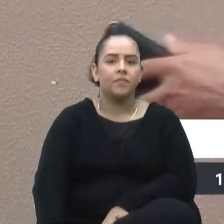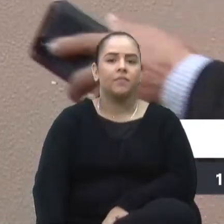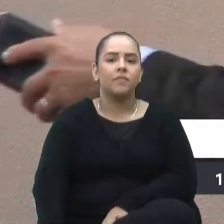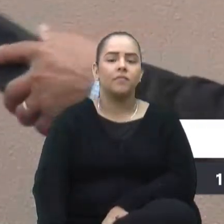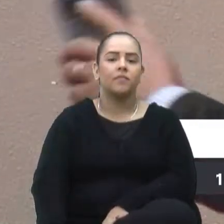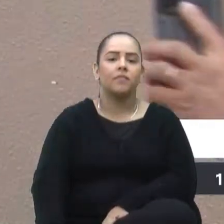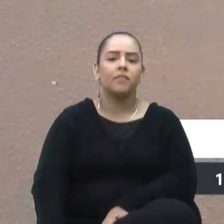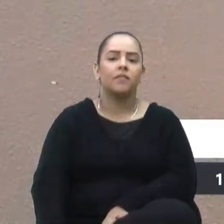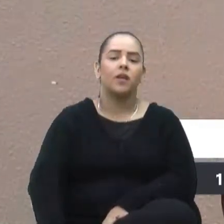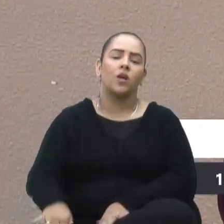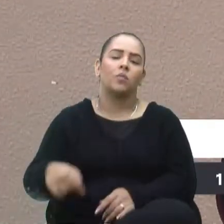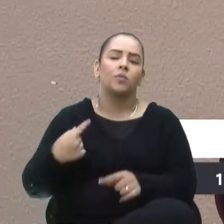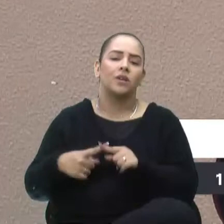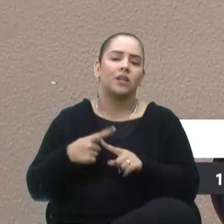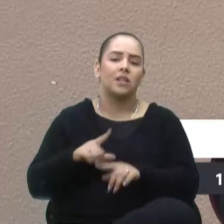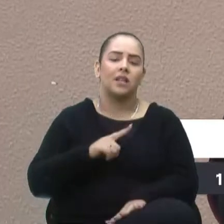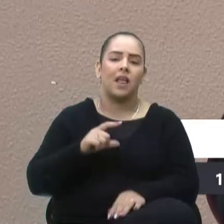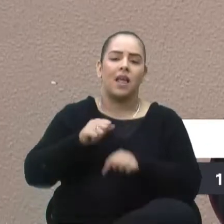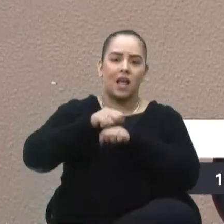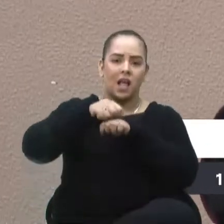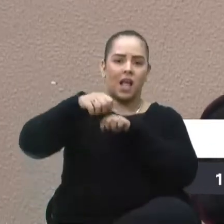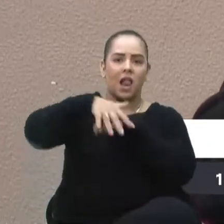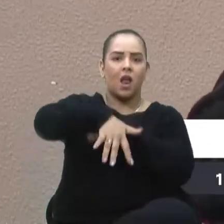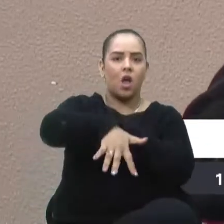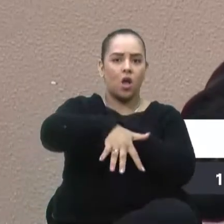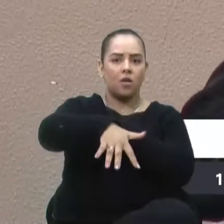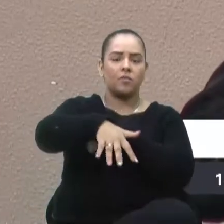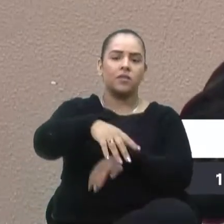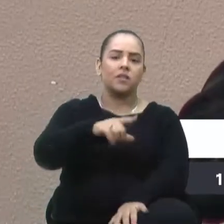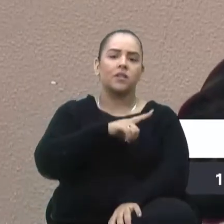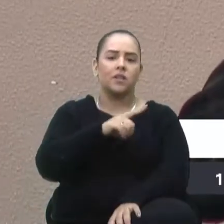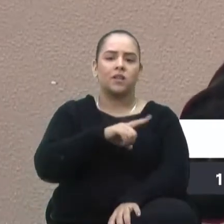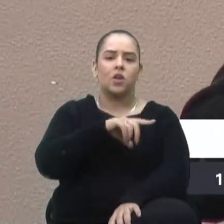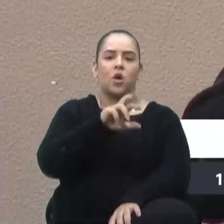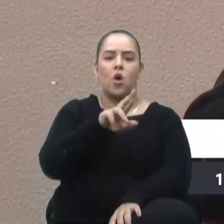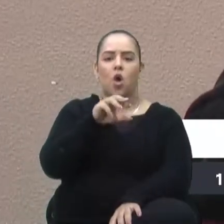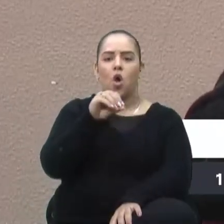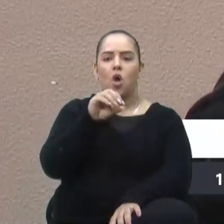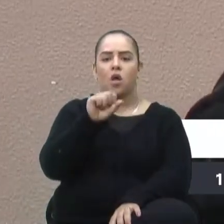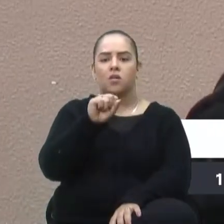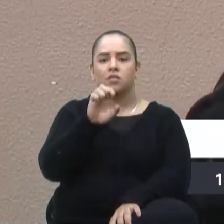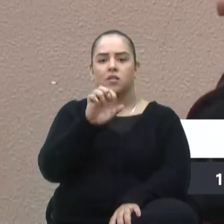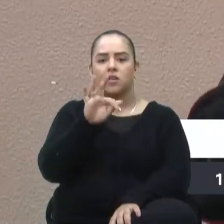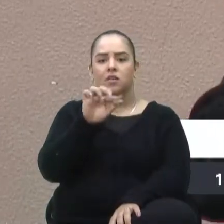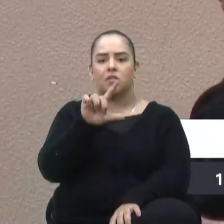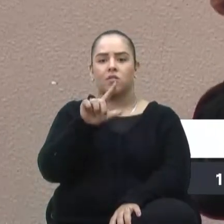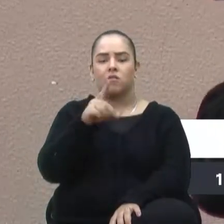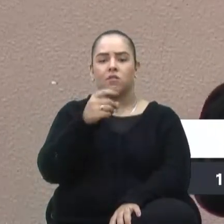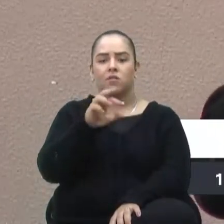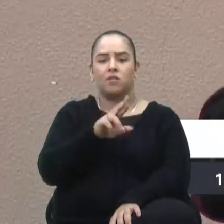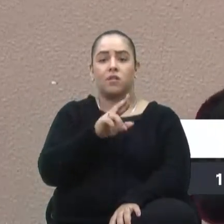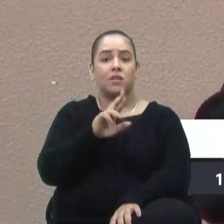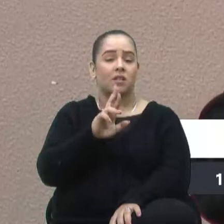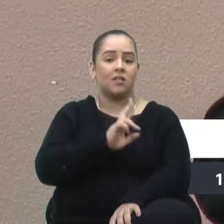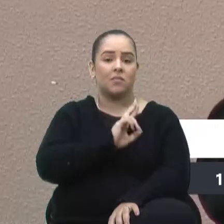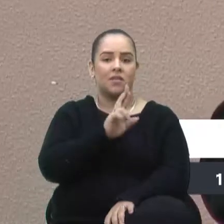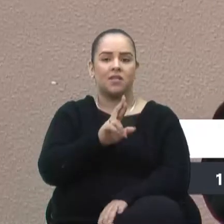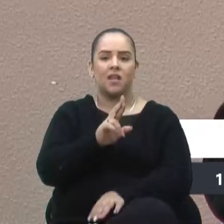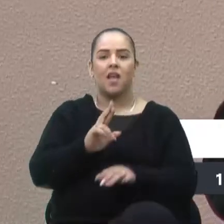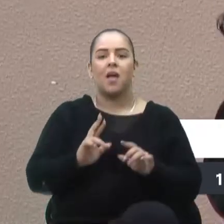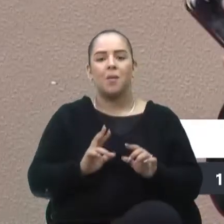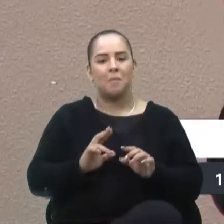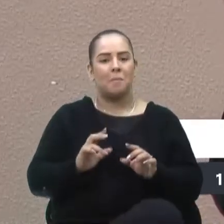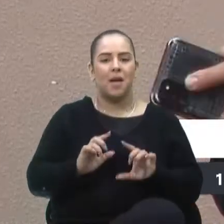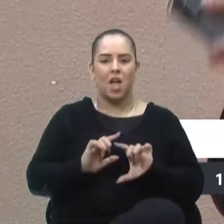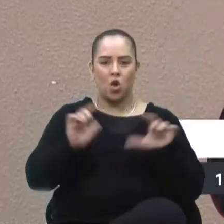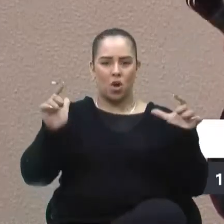muitas, olha, eu teria lá em Galópolis. O Moinhos Roseflor, que representa praticamente, a maioria dos empregos,